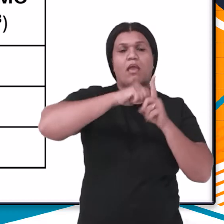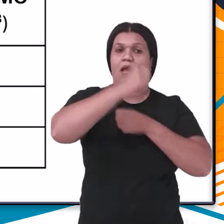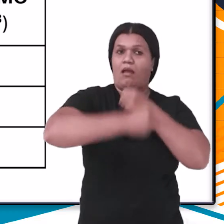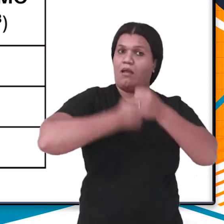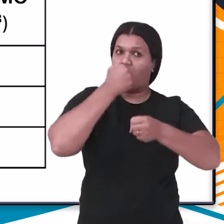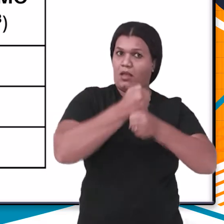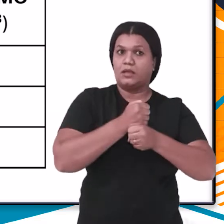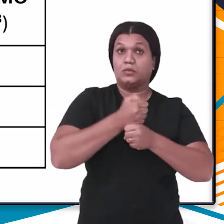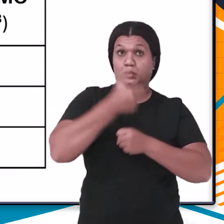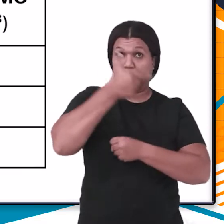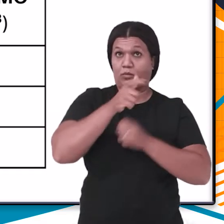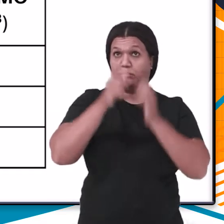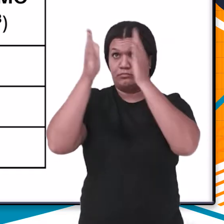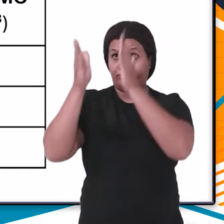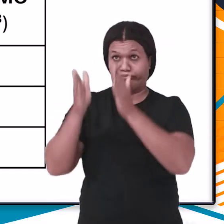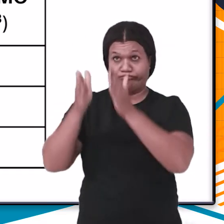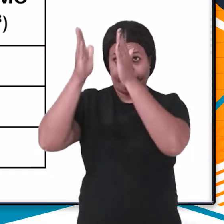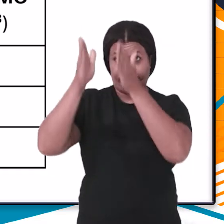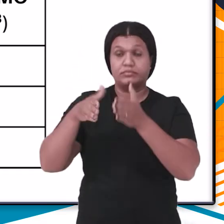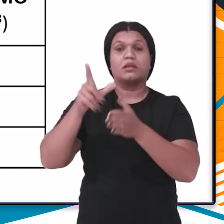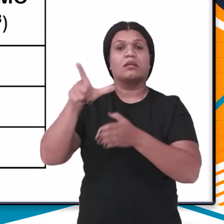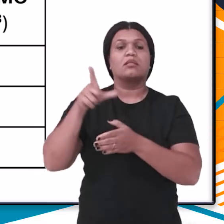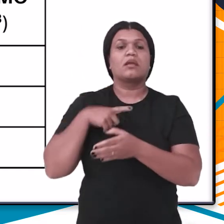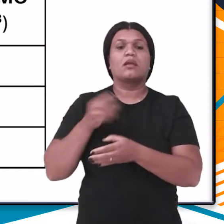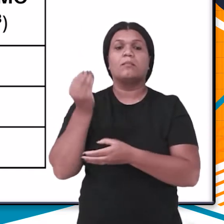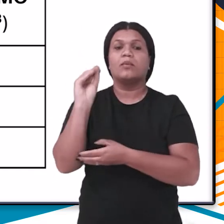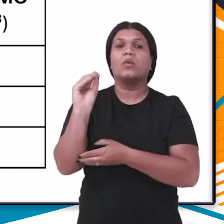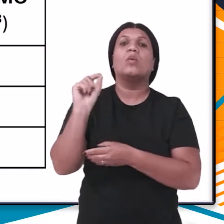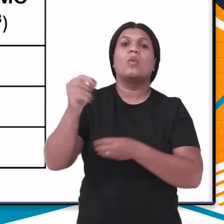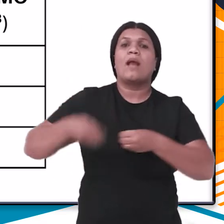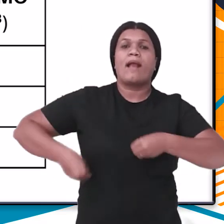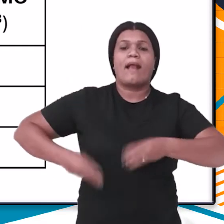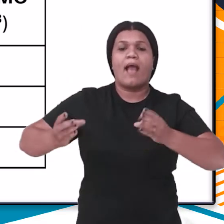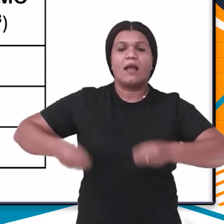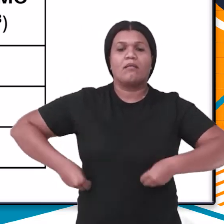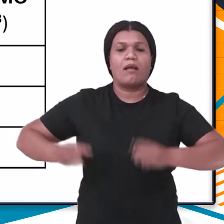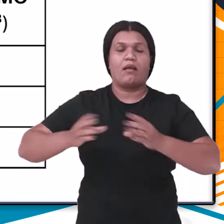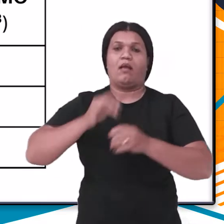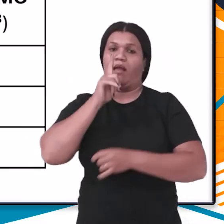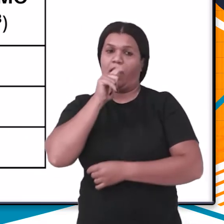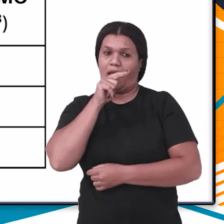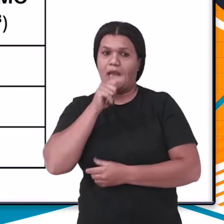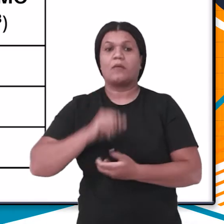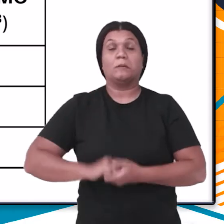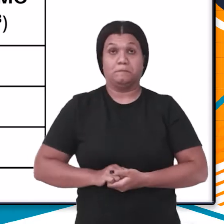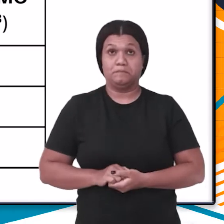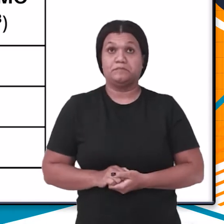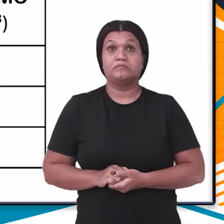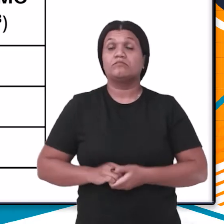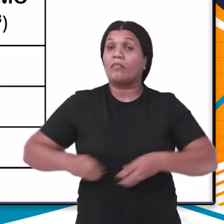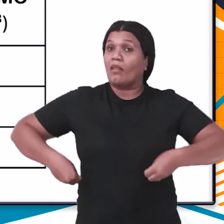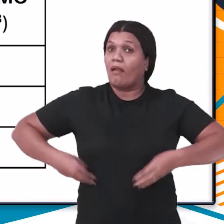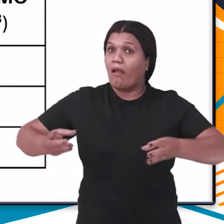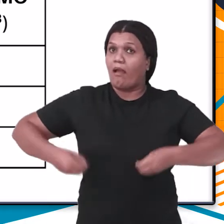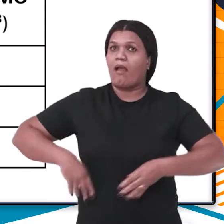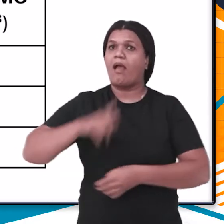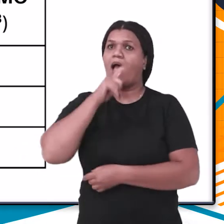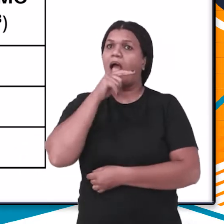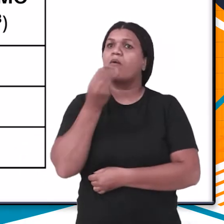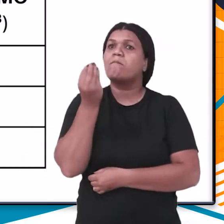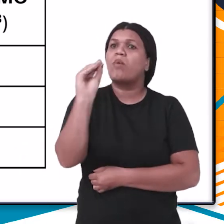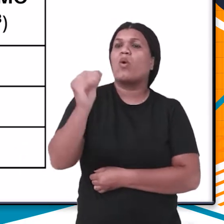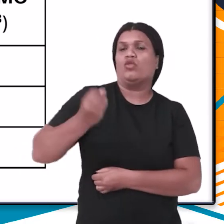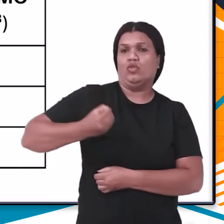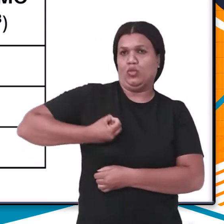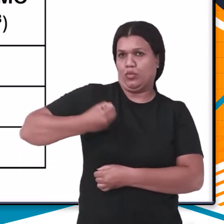os meses do ano e na segunda coluna estão relacionados os consumos de água mês a mês. O consumo